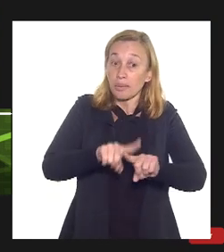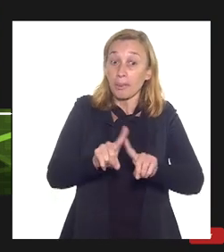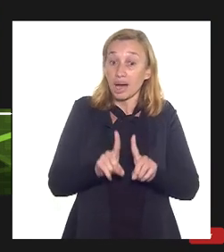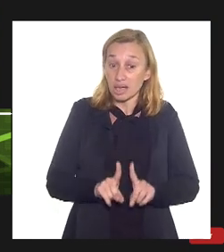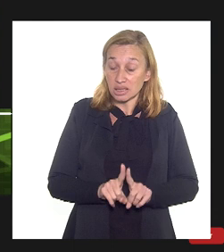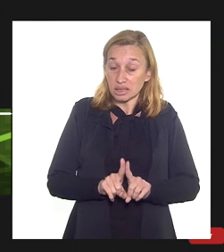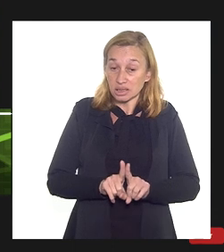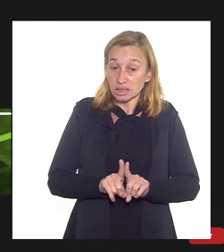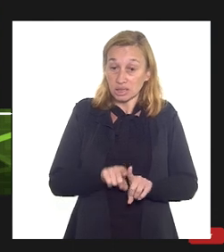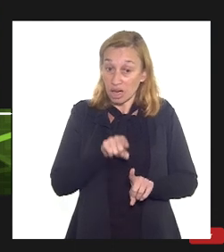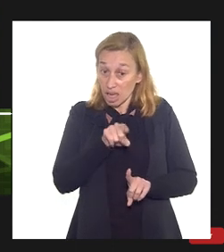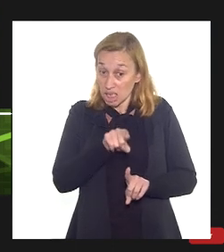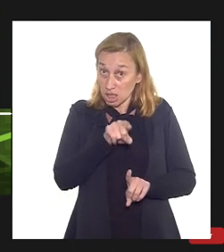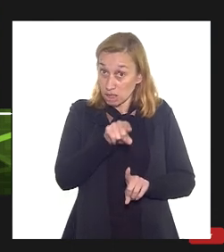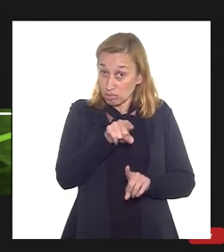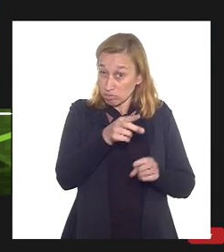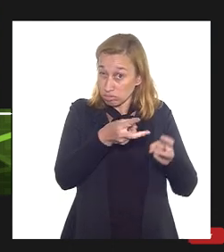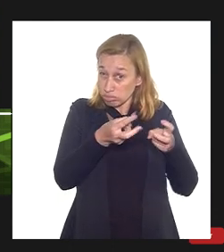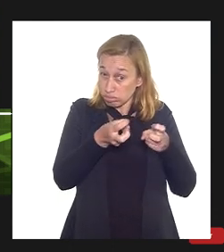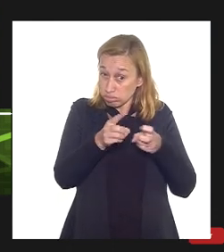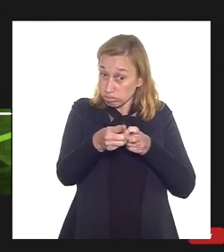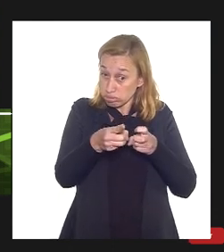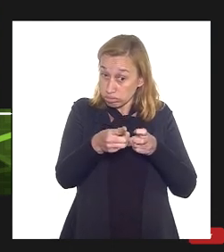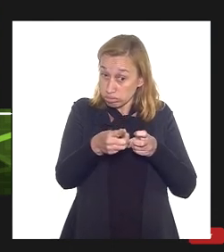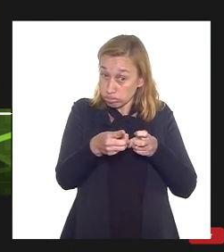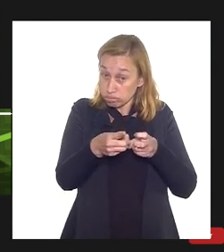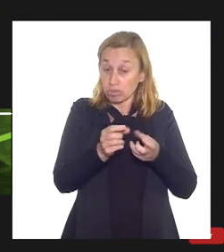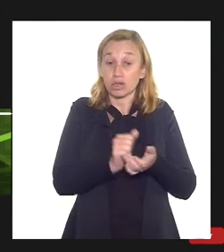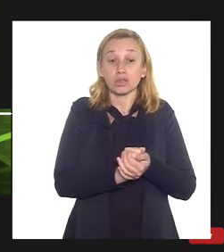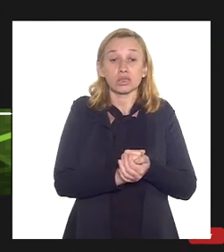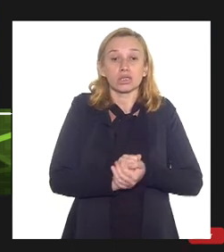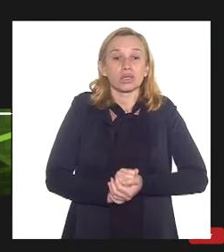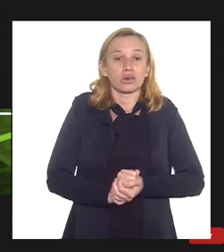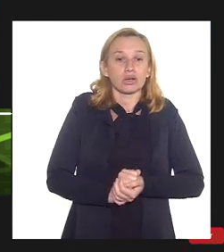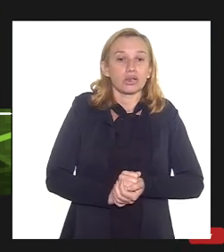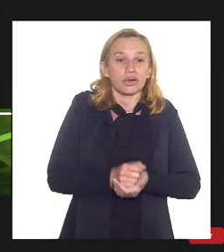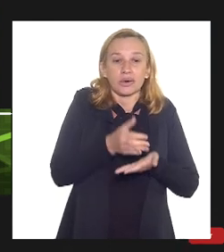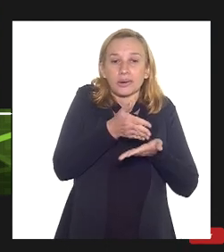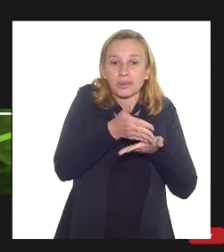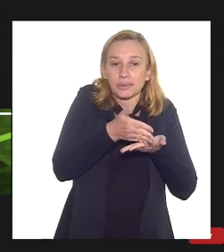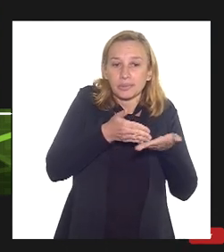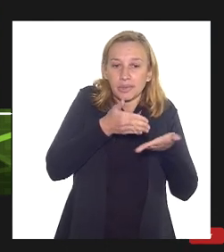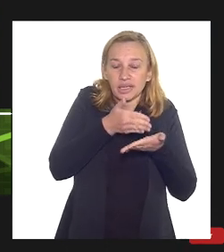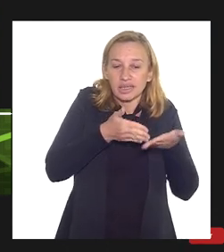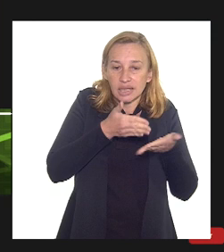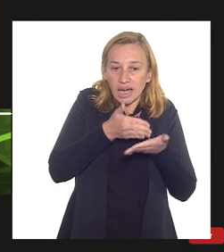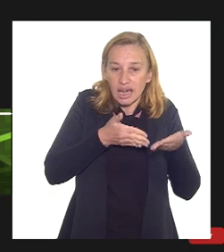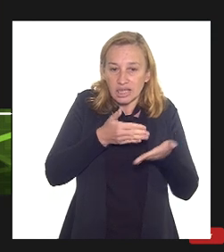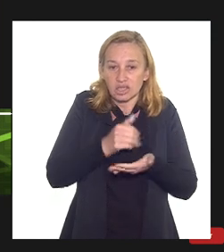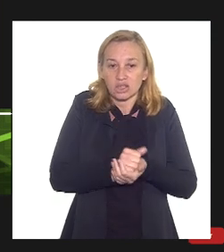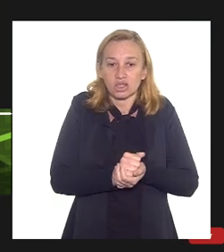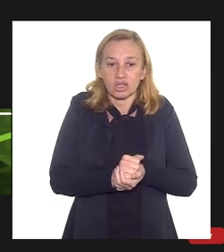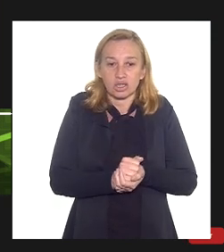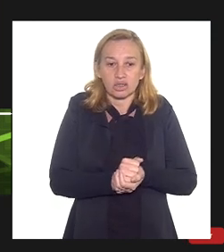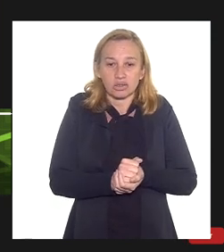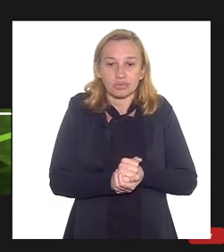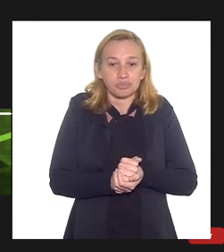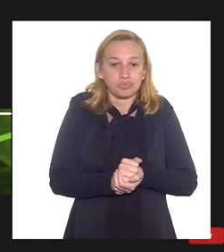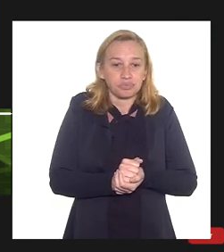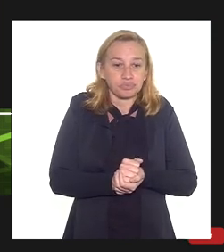no caso aqui se hoje é tipo de búss metade do gás ele precisa ser reinjetado